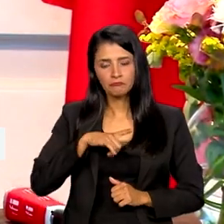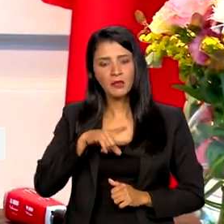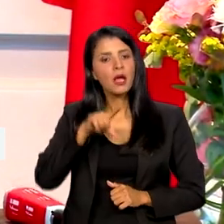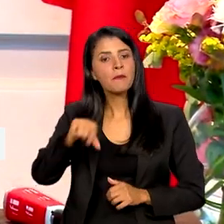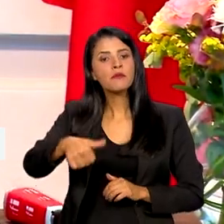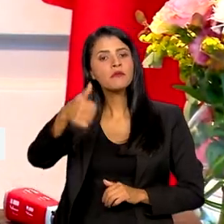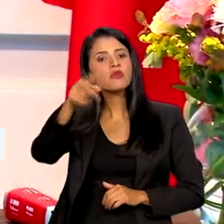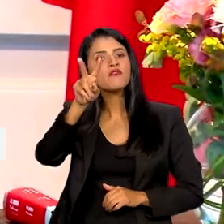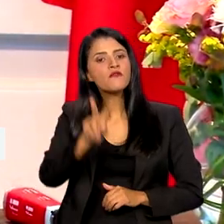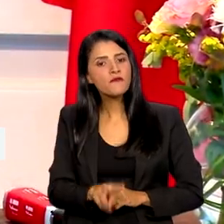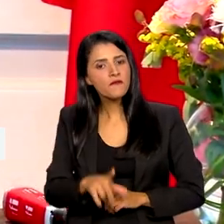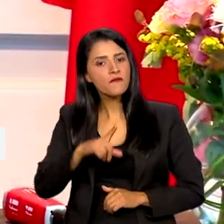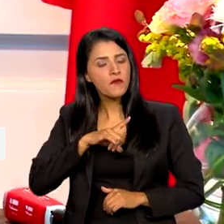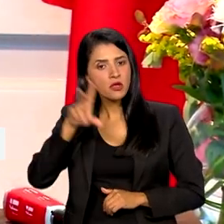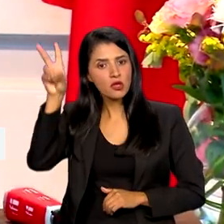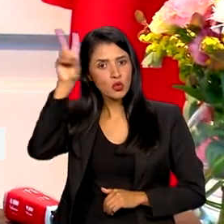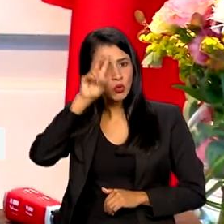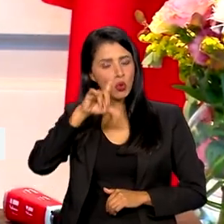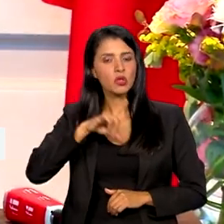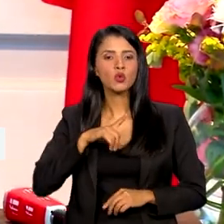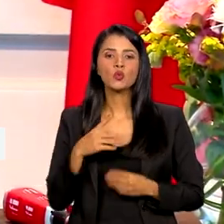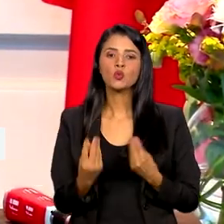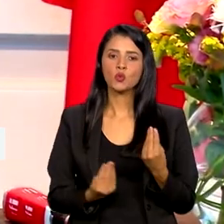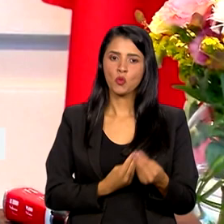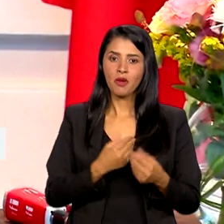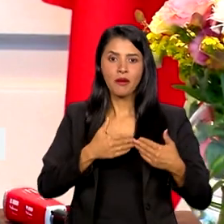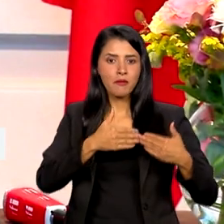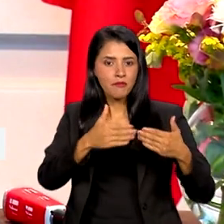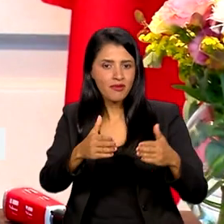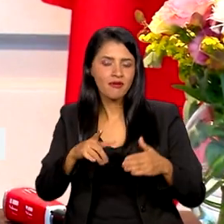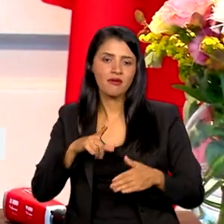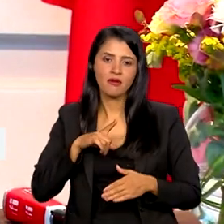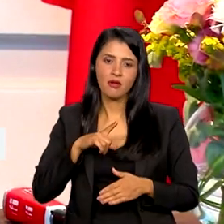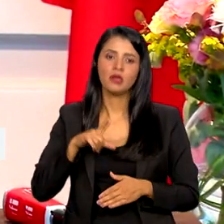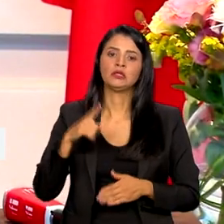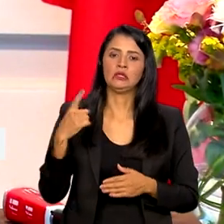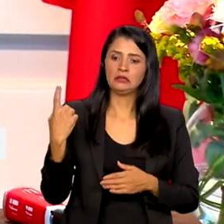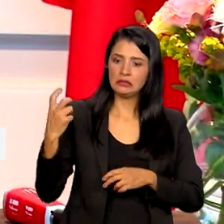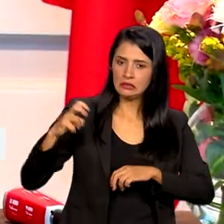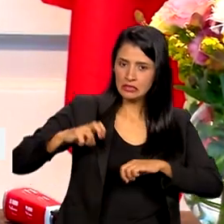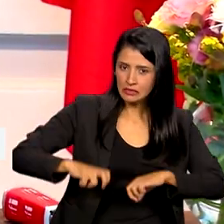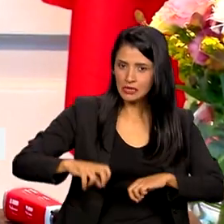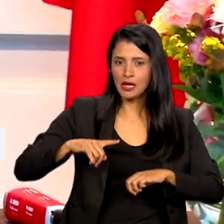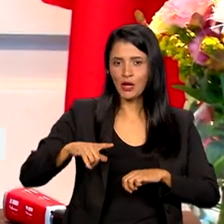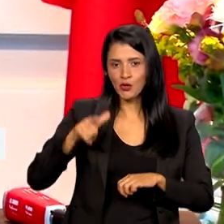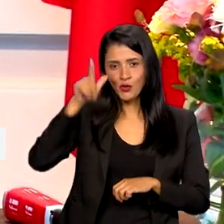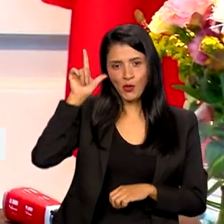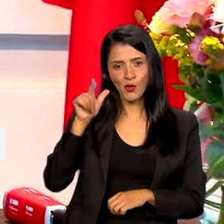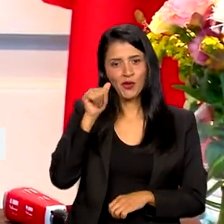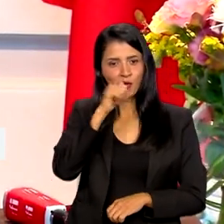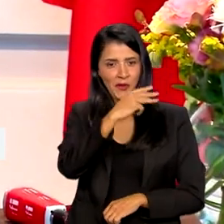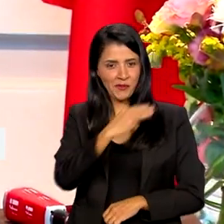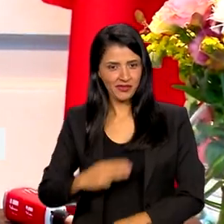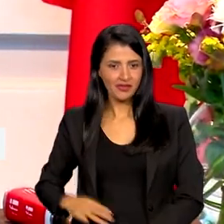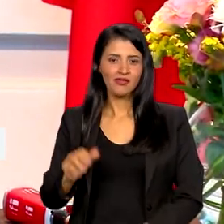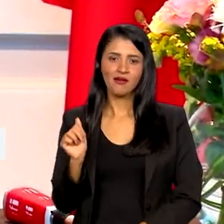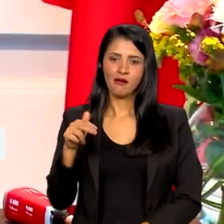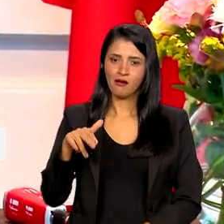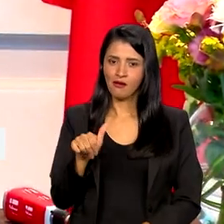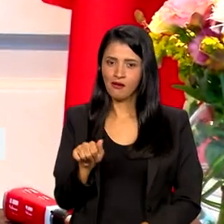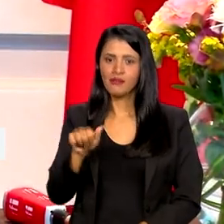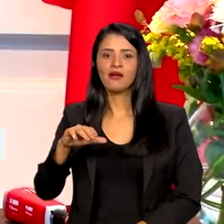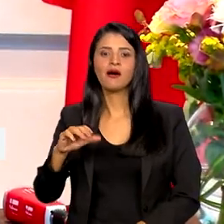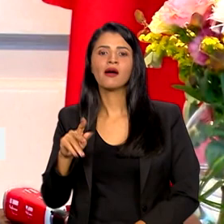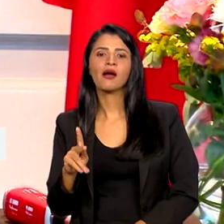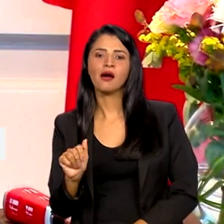primeira vez na história, abertamente, ter sentado ontem com a ministra Ana Catarina Mendes para falar da